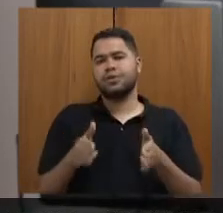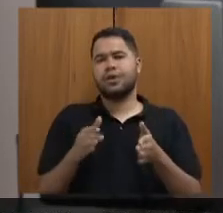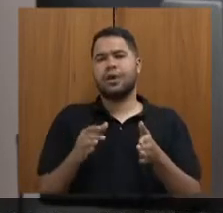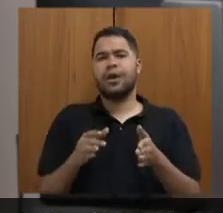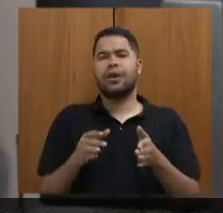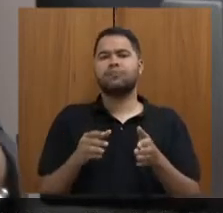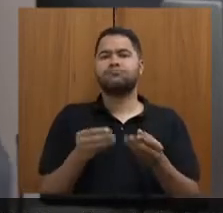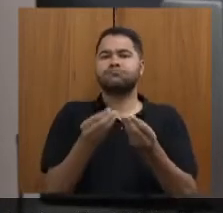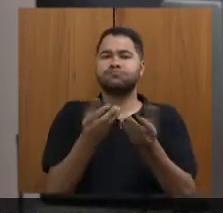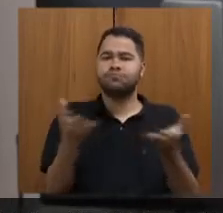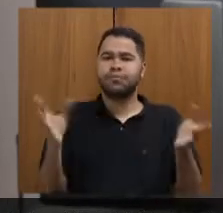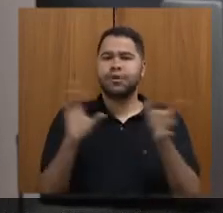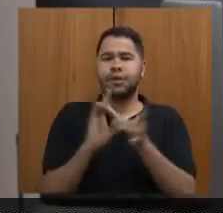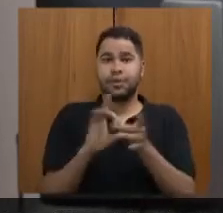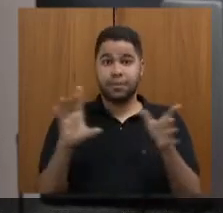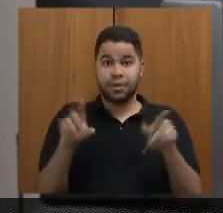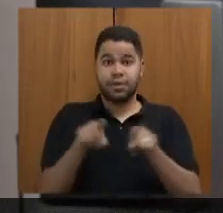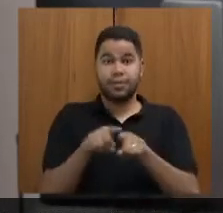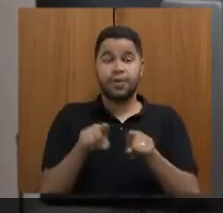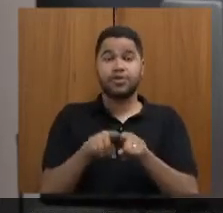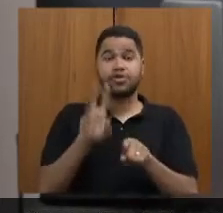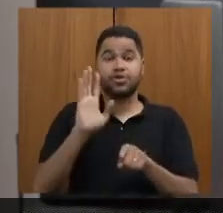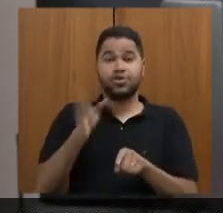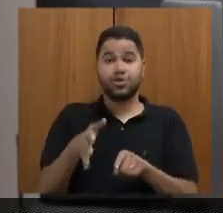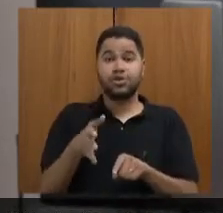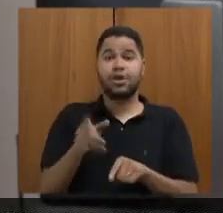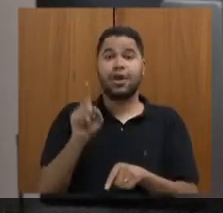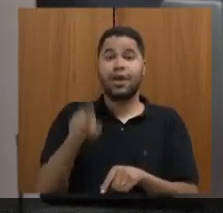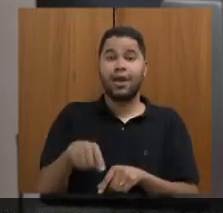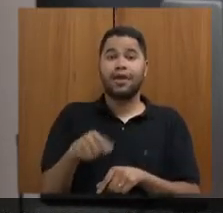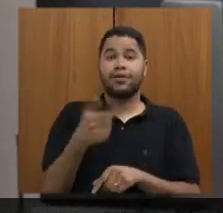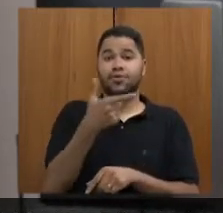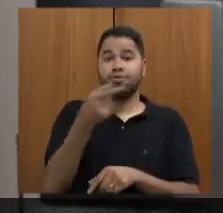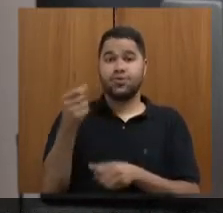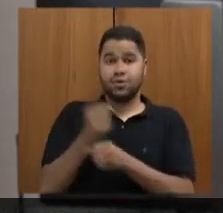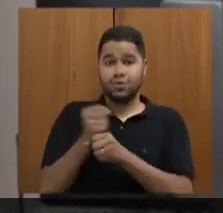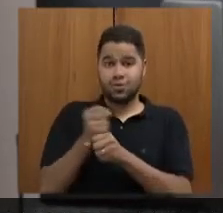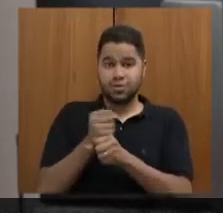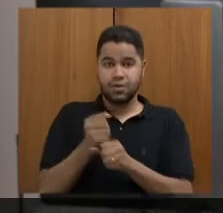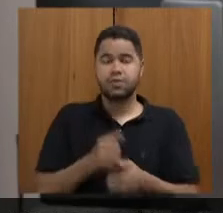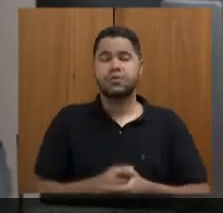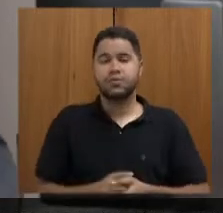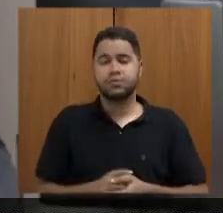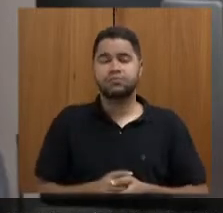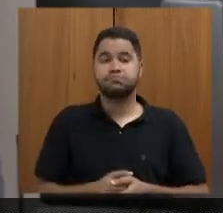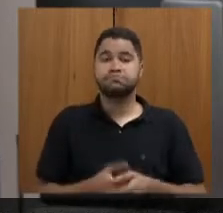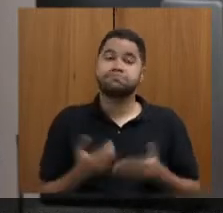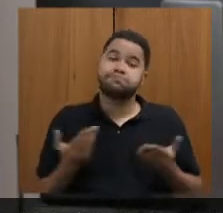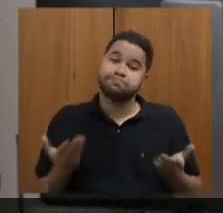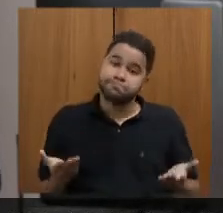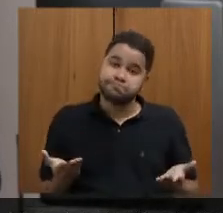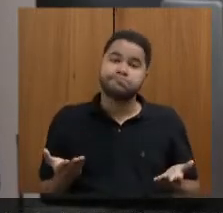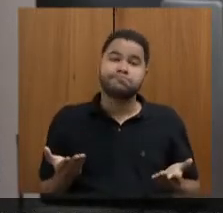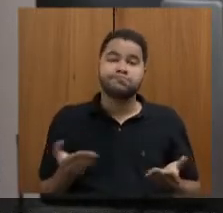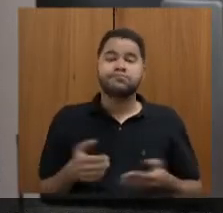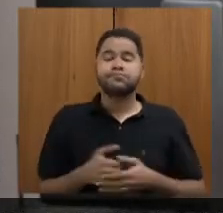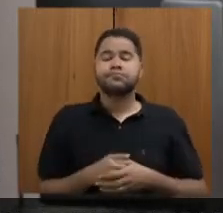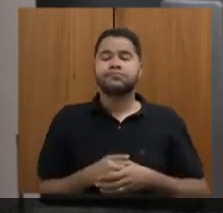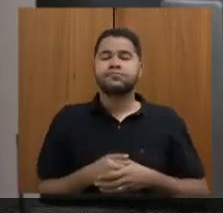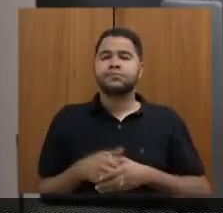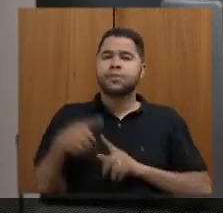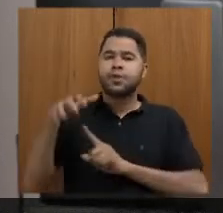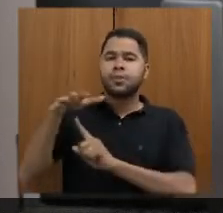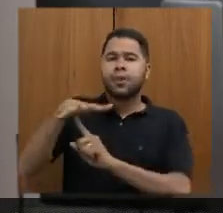do Brasil, no bicentenário também, os originais das partituras dos hinos. Enfim, uma